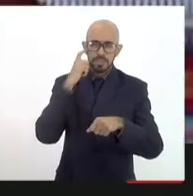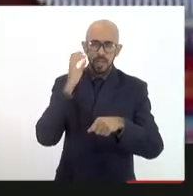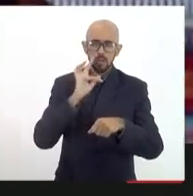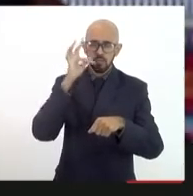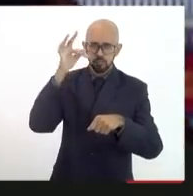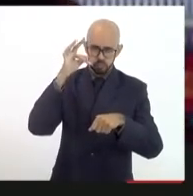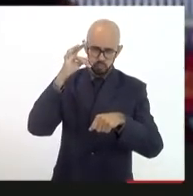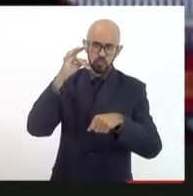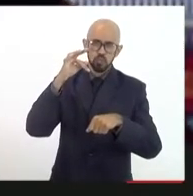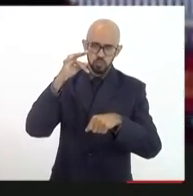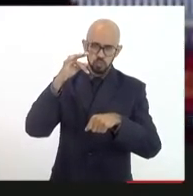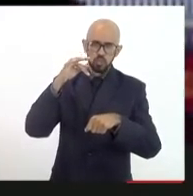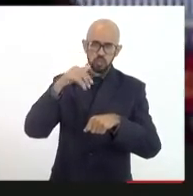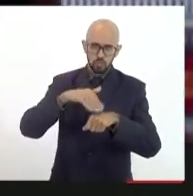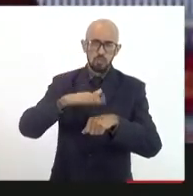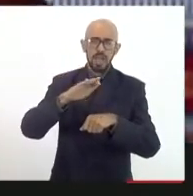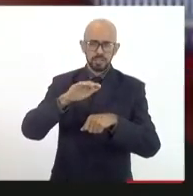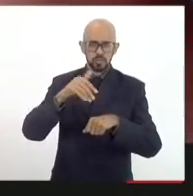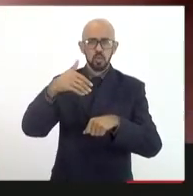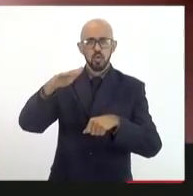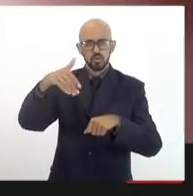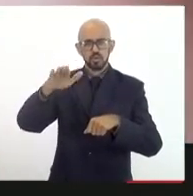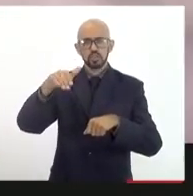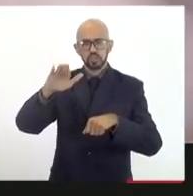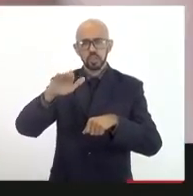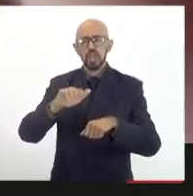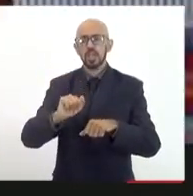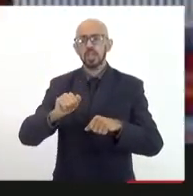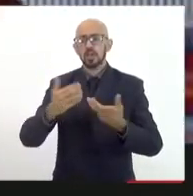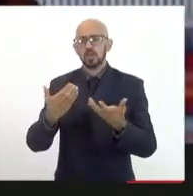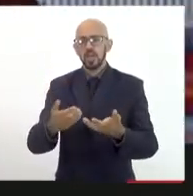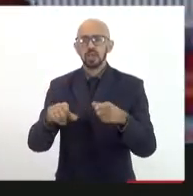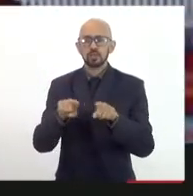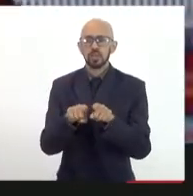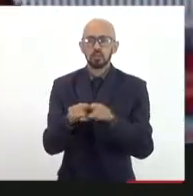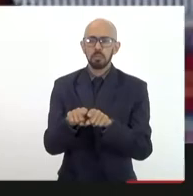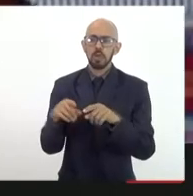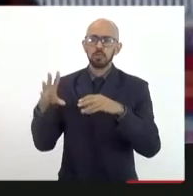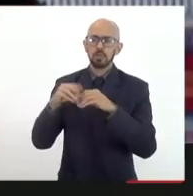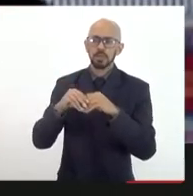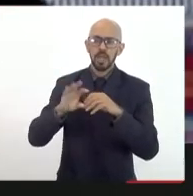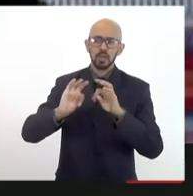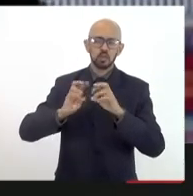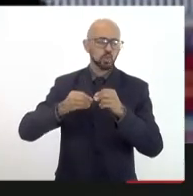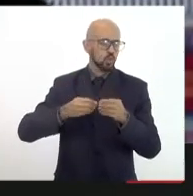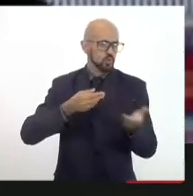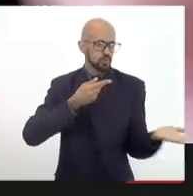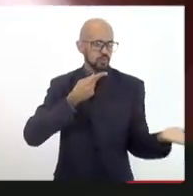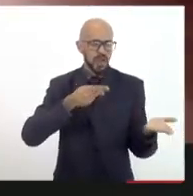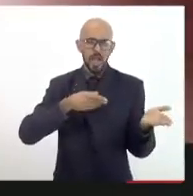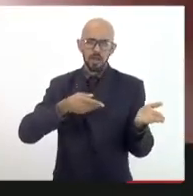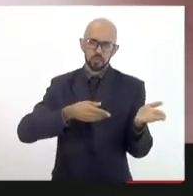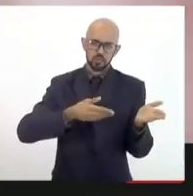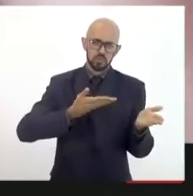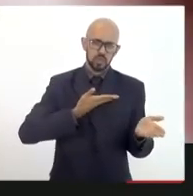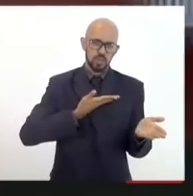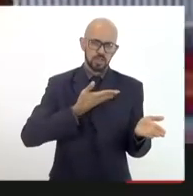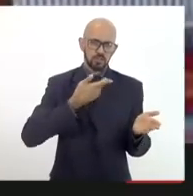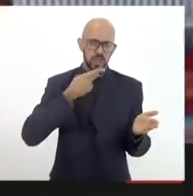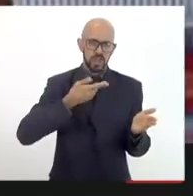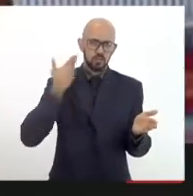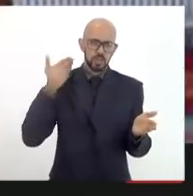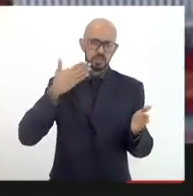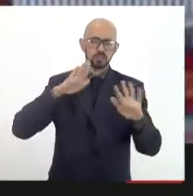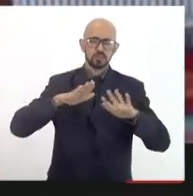eu quero só reiterar as falas que me antecederam no sentido de que as instituições de ensino superior como bem disse